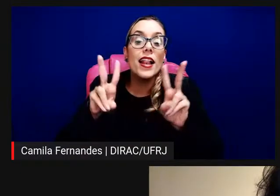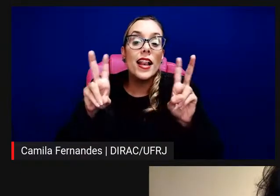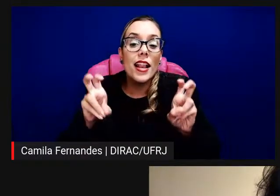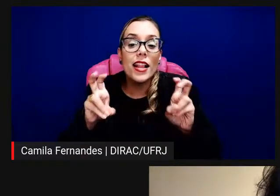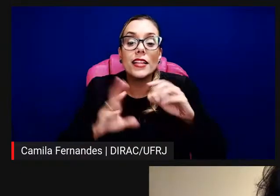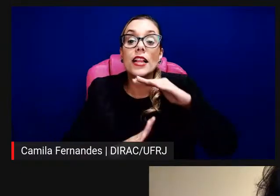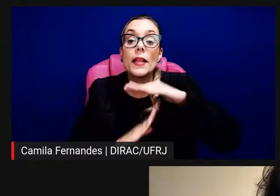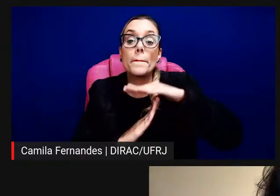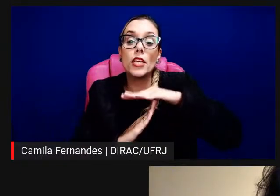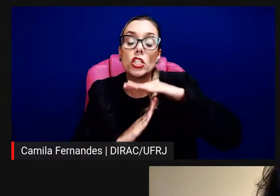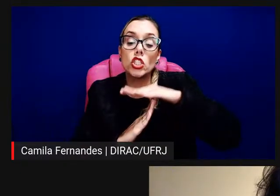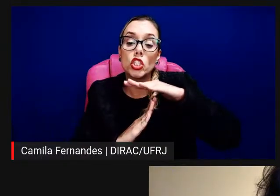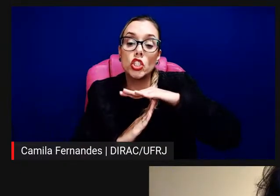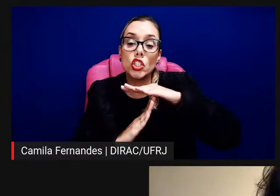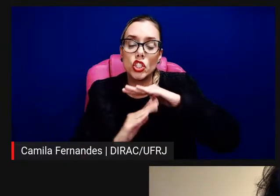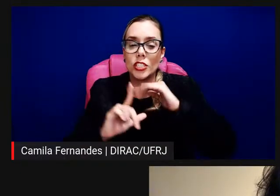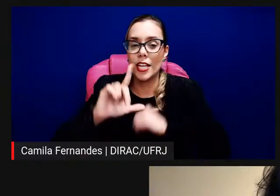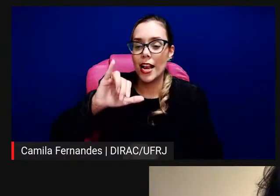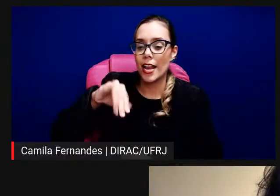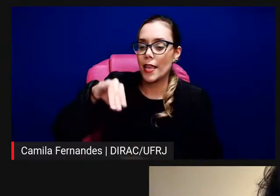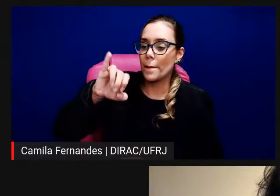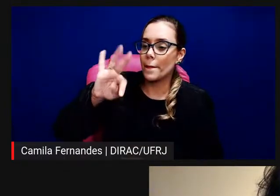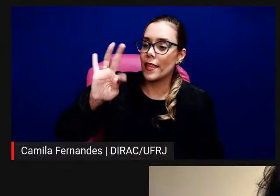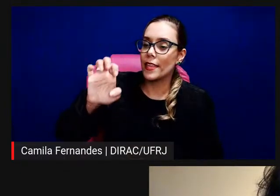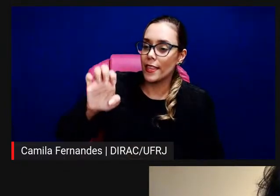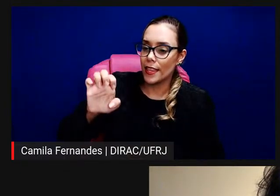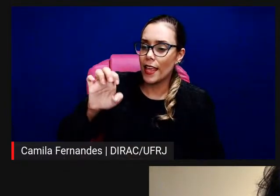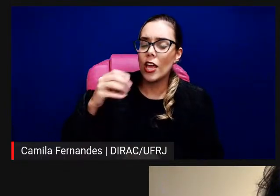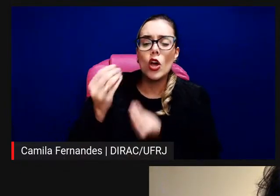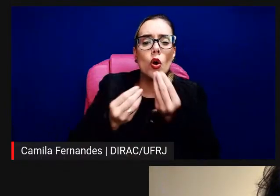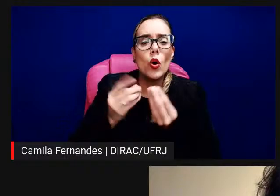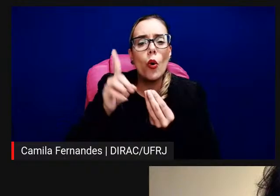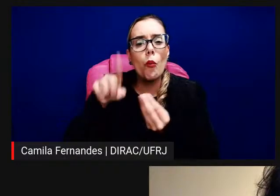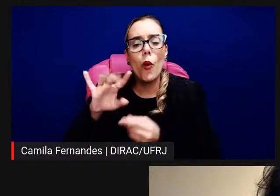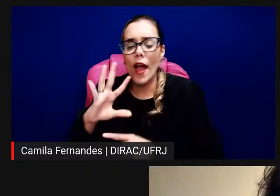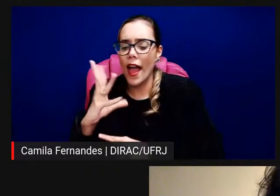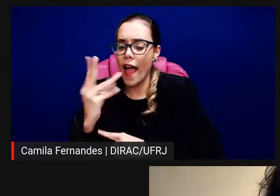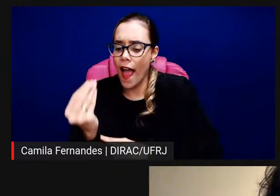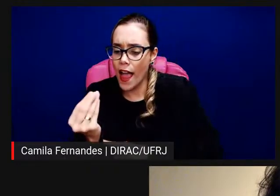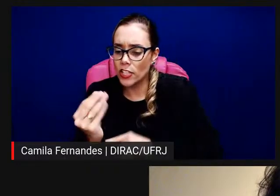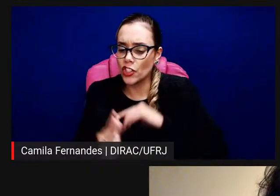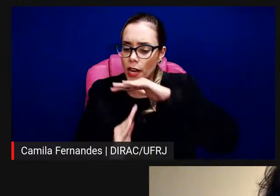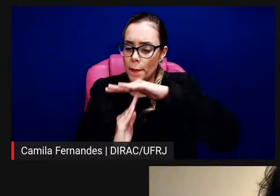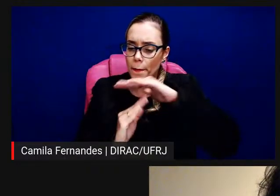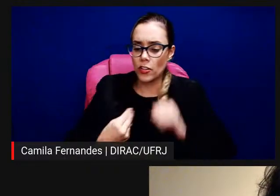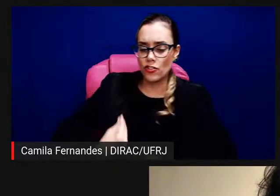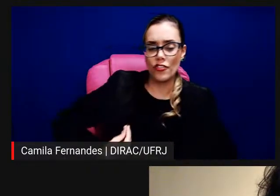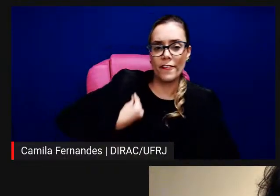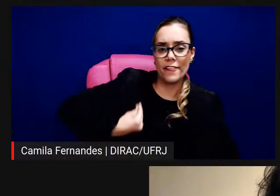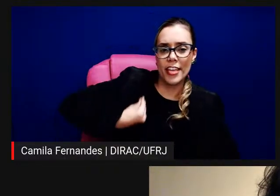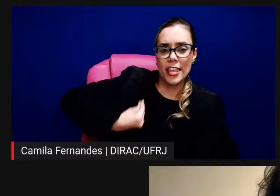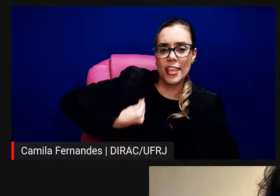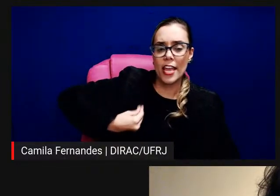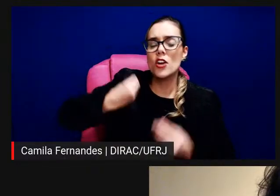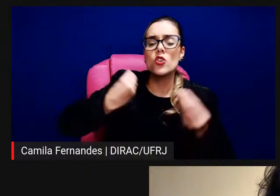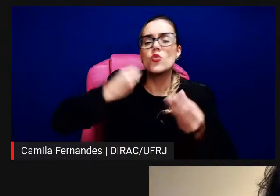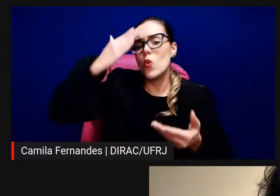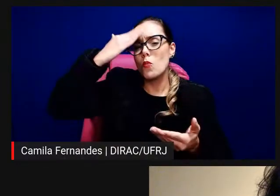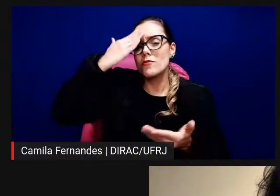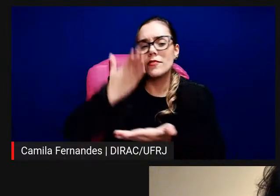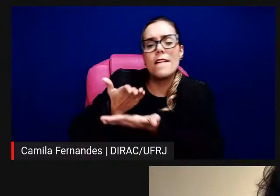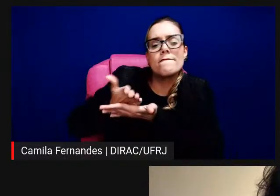entre arte, vida e tudo mais, então, muitas das pessoas ficaram curiosas em relação